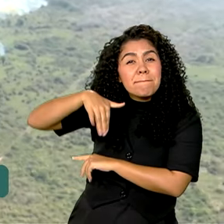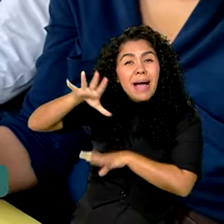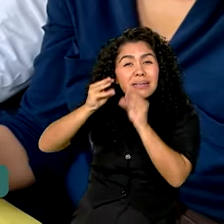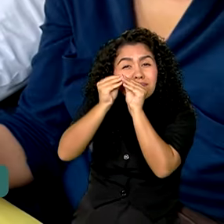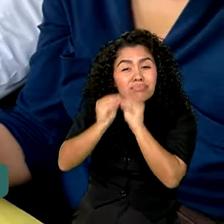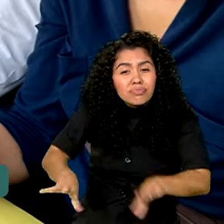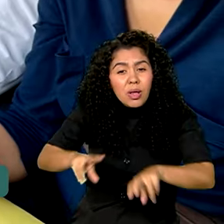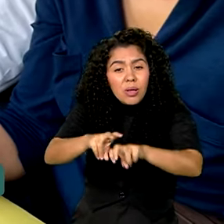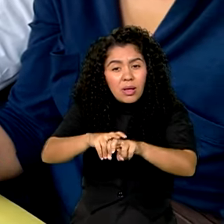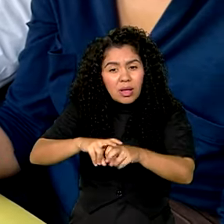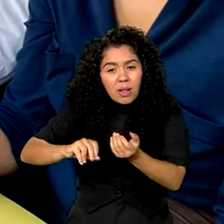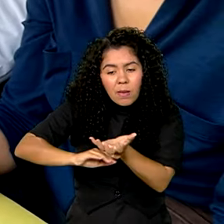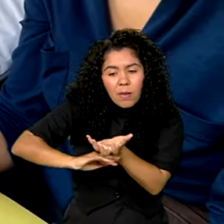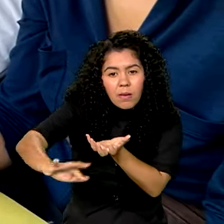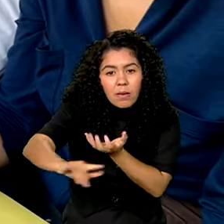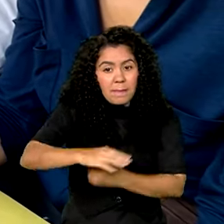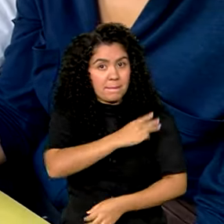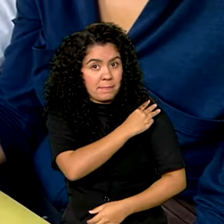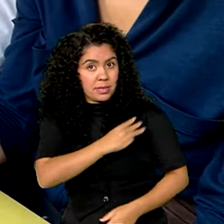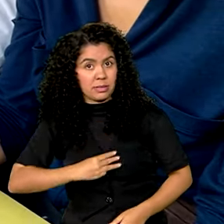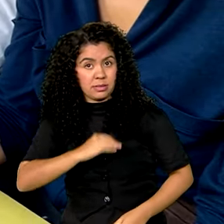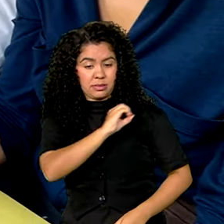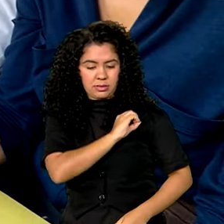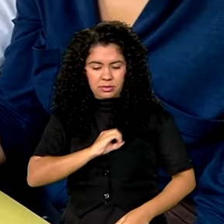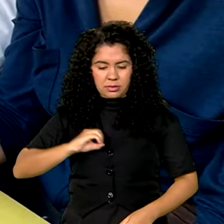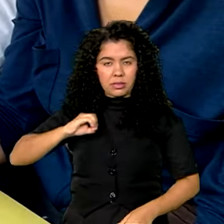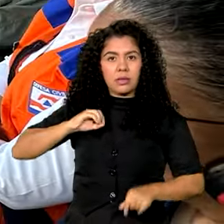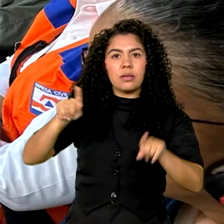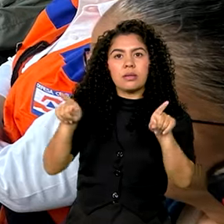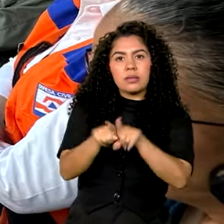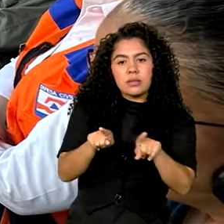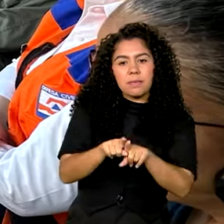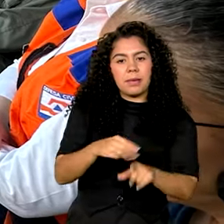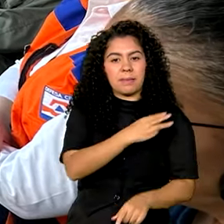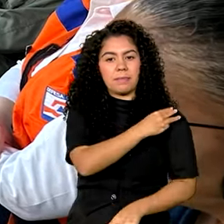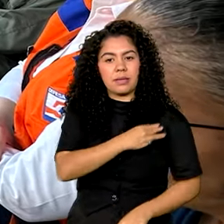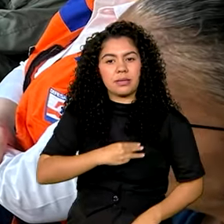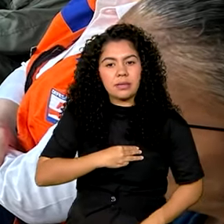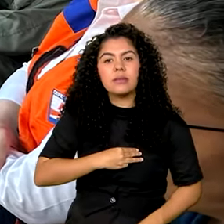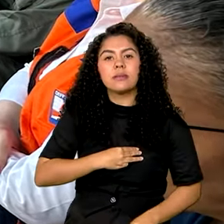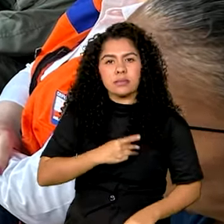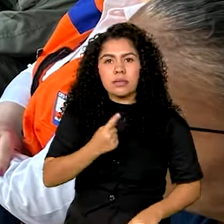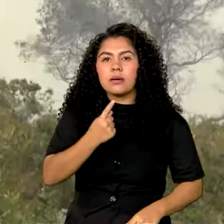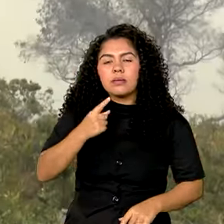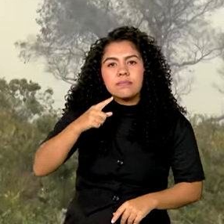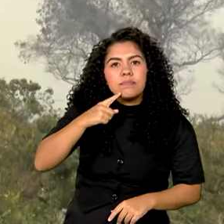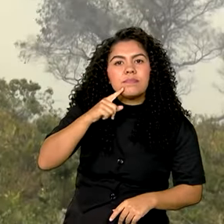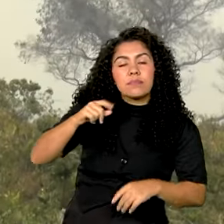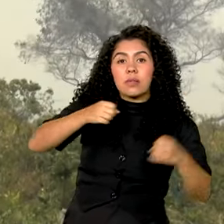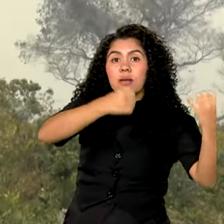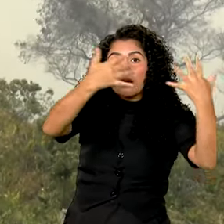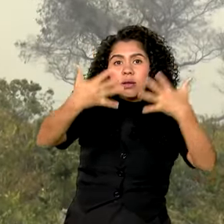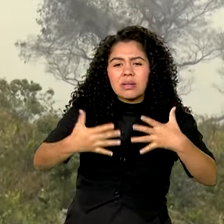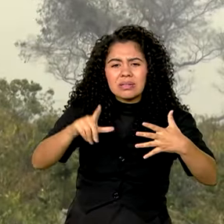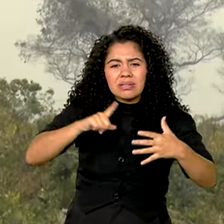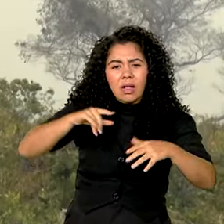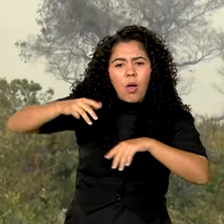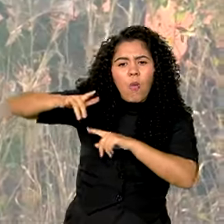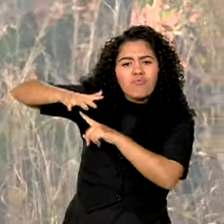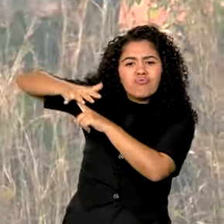Pantanal, as ministras Marina Silva e Simone Tebet sobrevoaram as áreas devastadas pelo fogo.